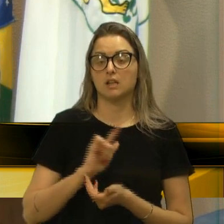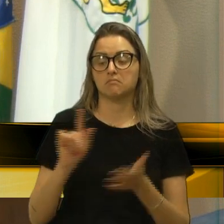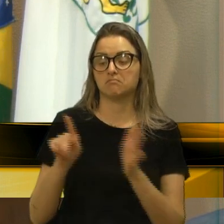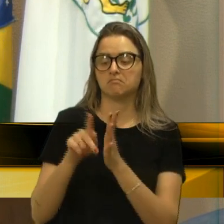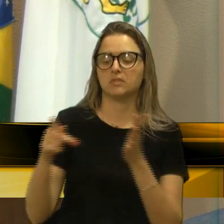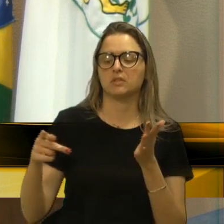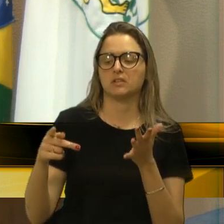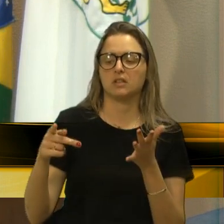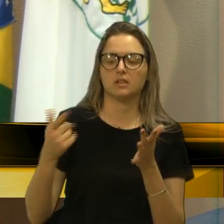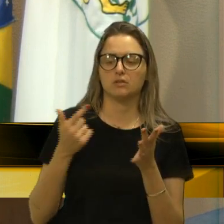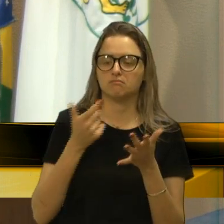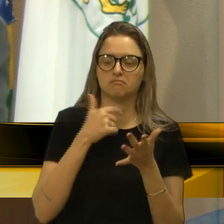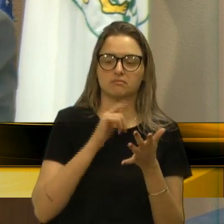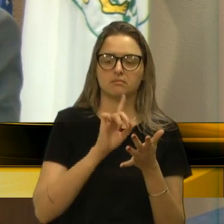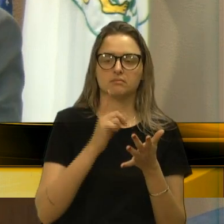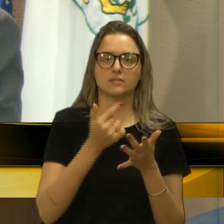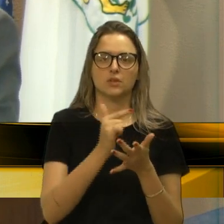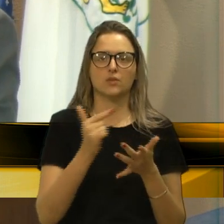não dá ibope.